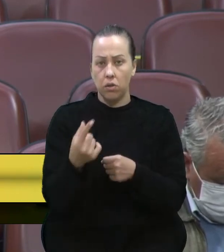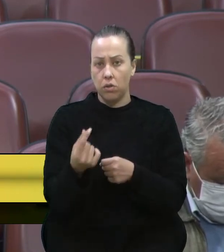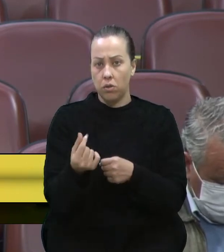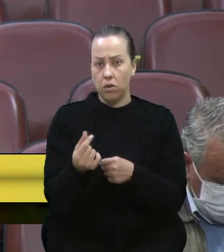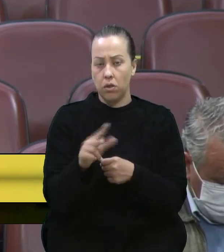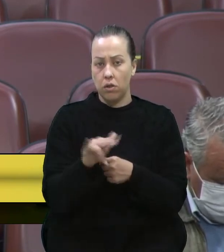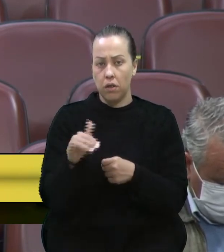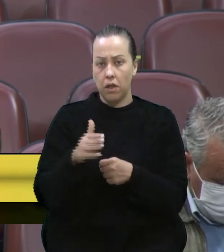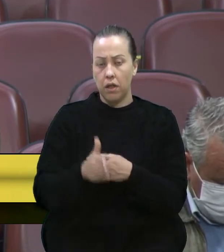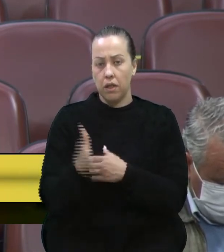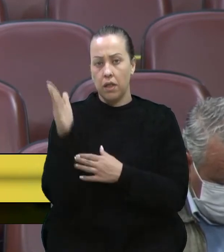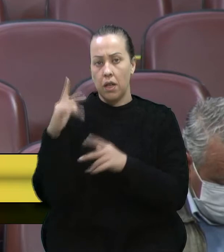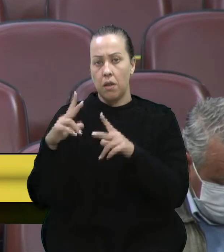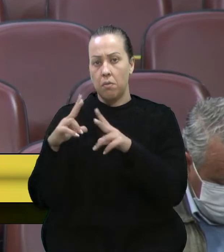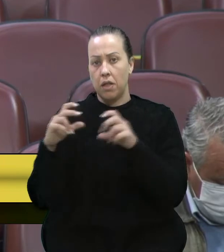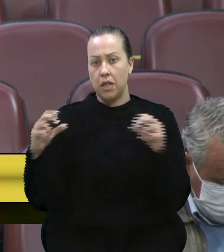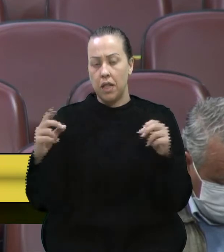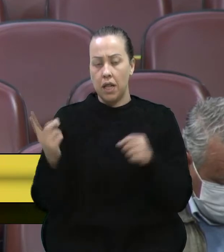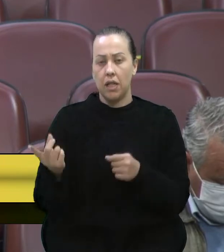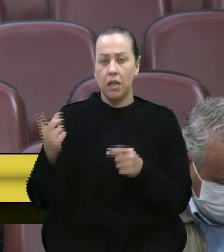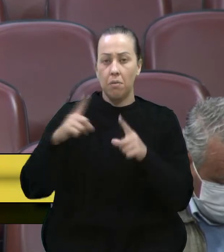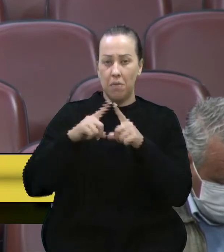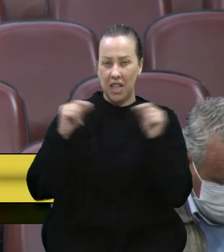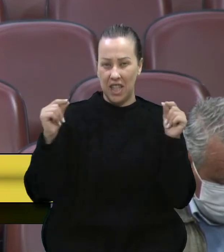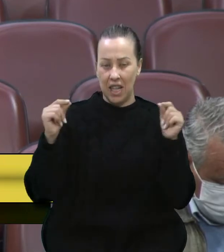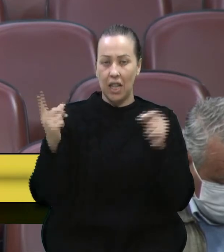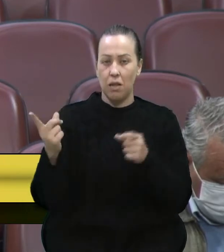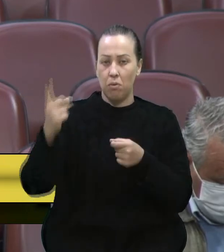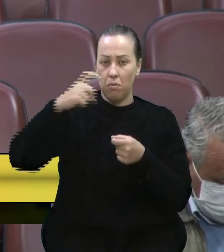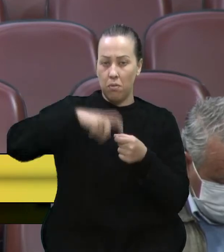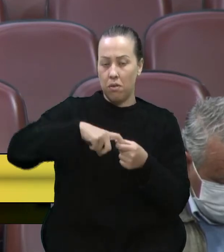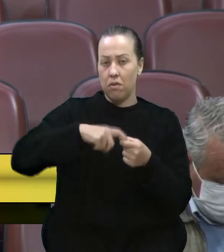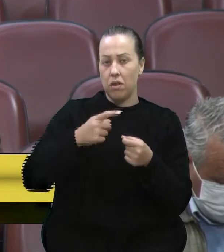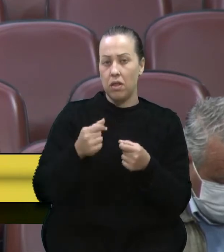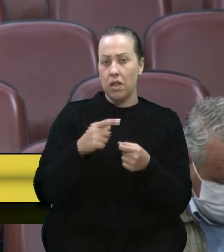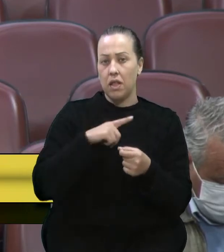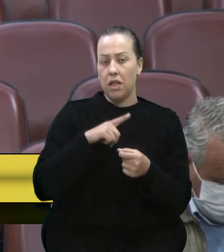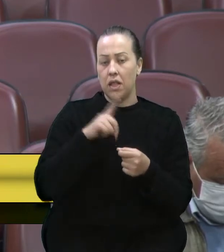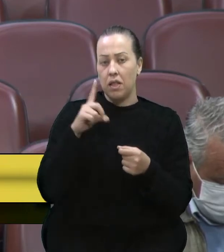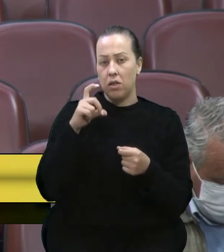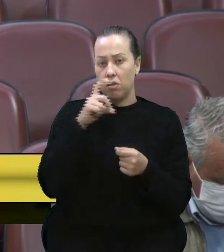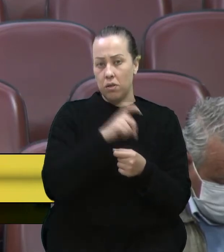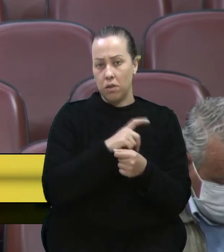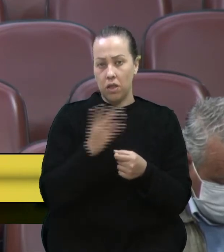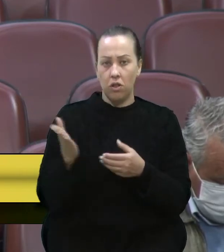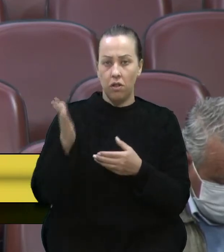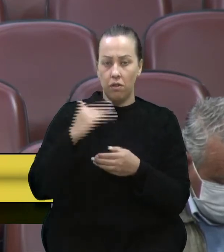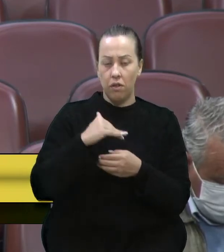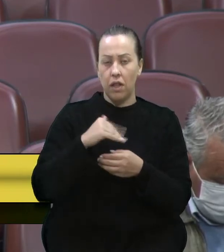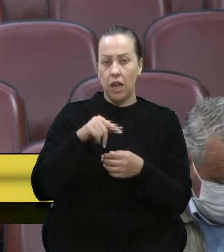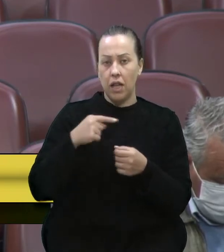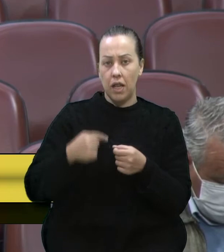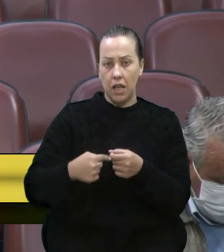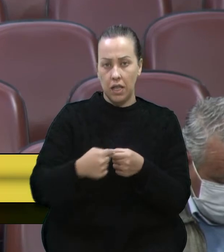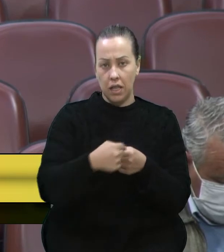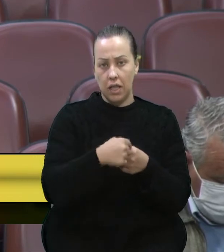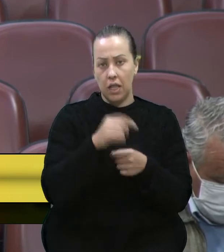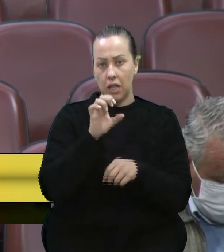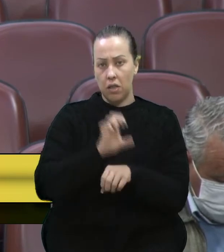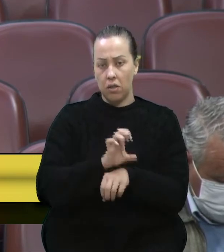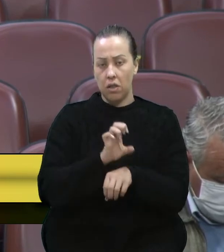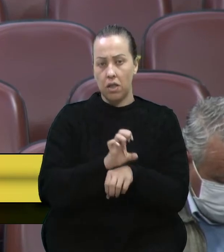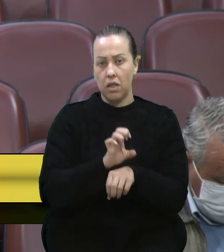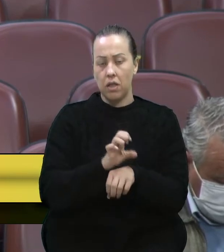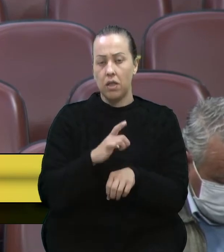vai para Brasília e depois, para retornar, ele tem grandes dificuldades. E aí os municípios e os estados